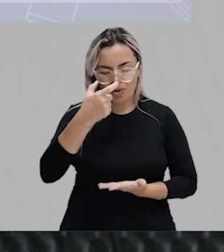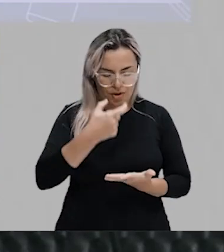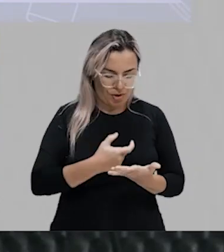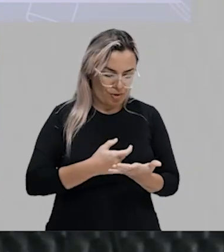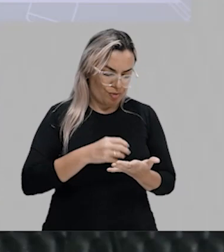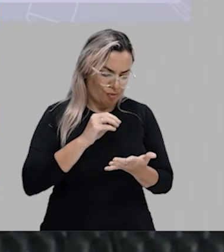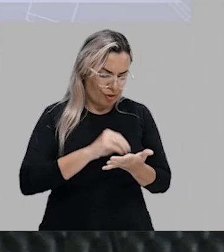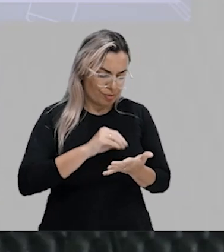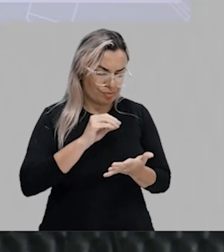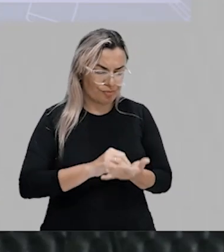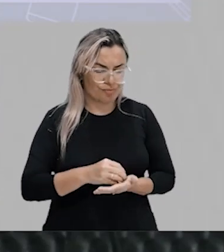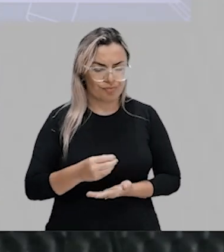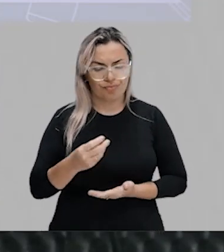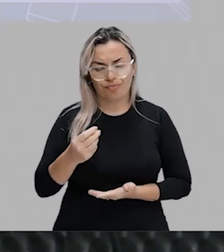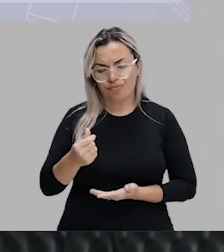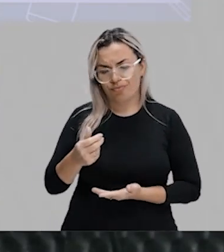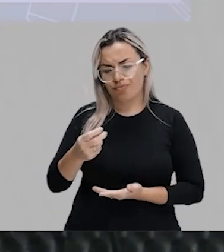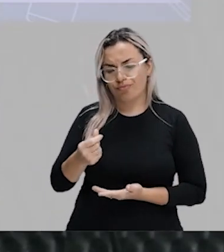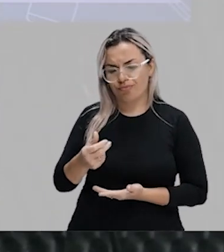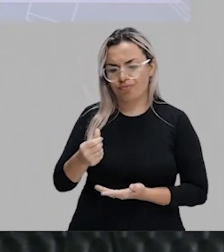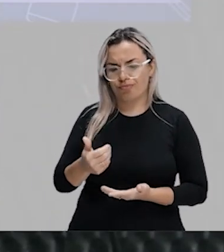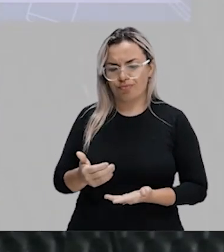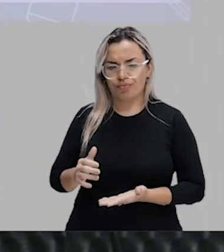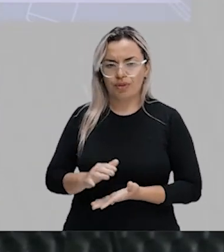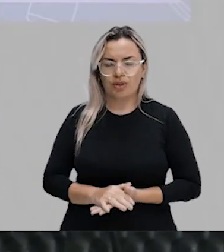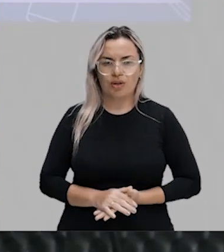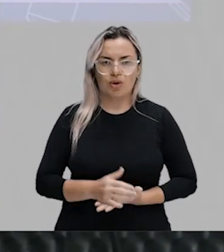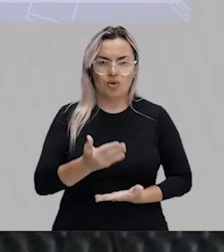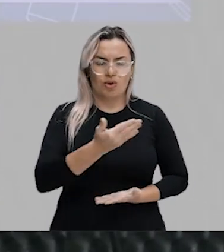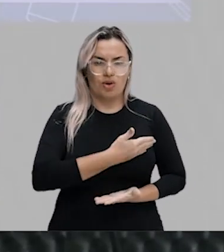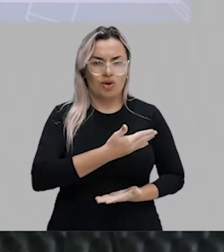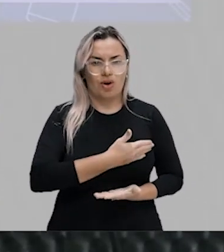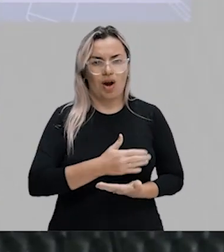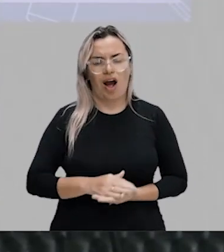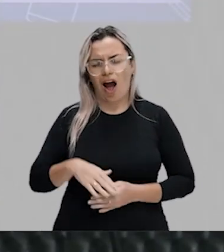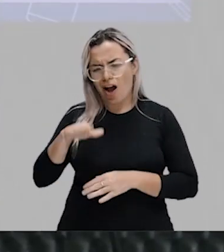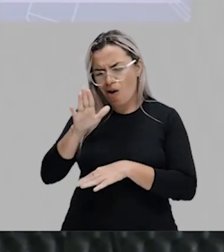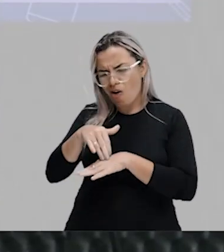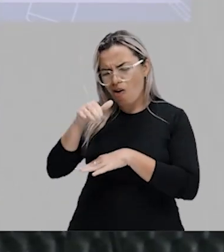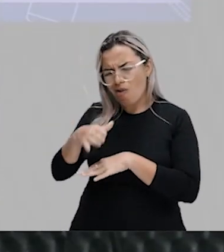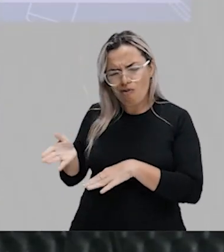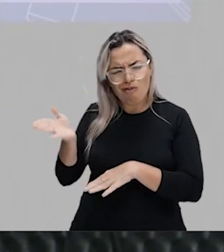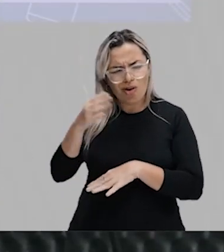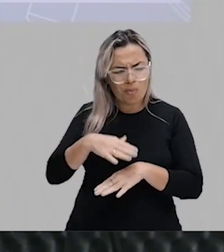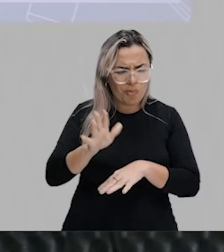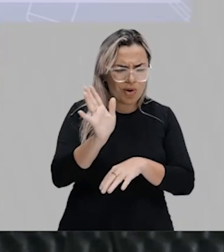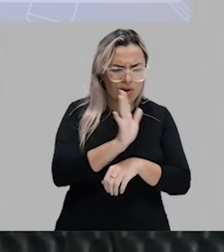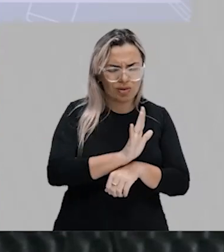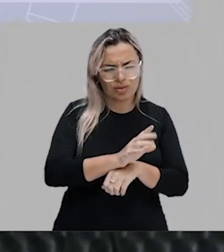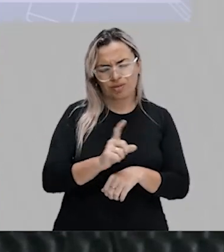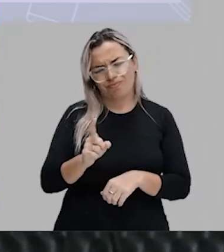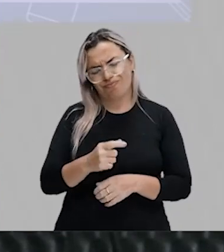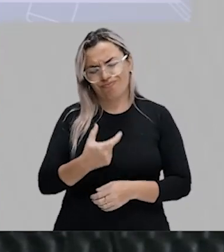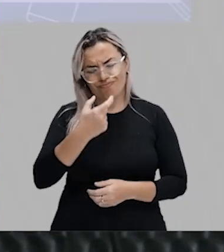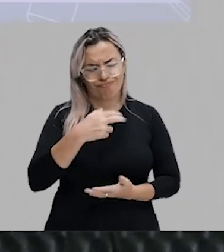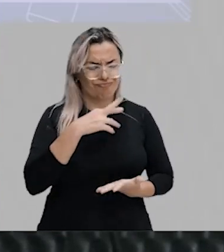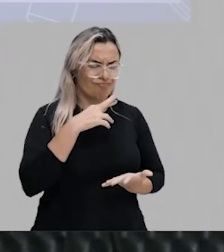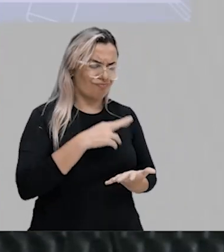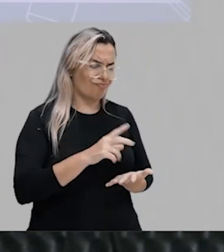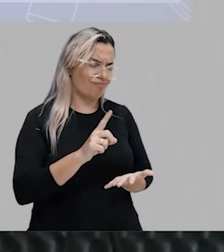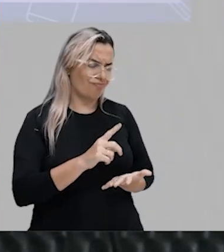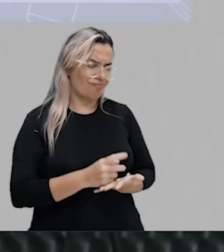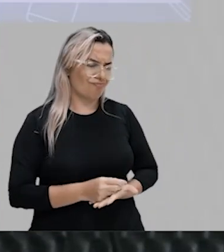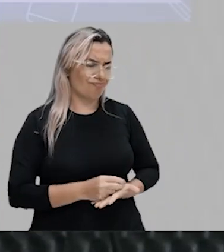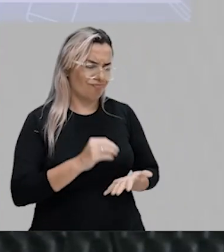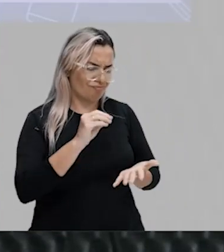duro, estou quebrado, eu estou sem grana. O colega chama você para ir para o cinema e você vai e diz que estará dos vales.